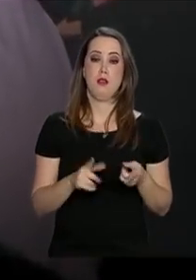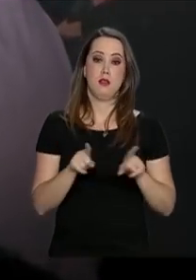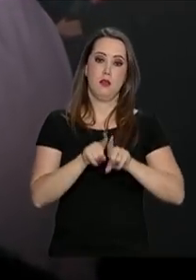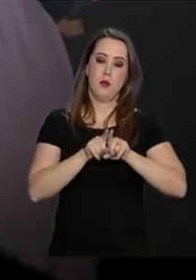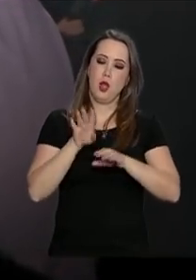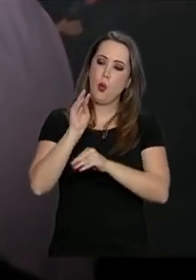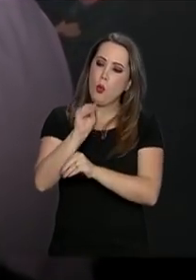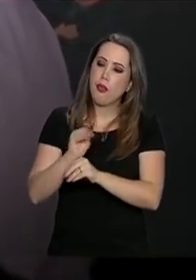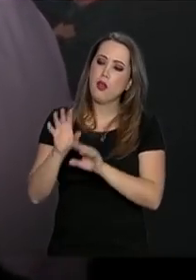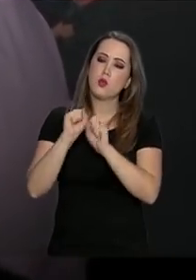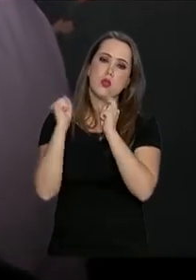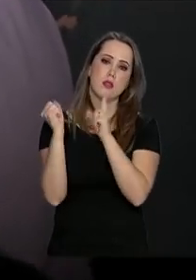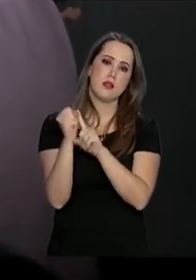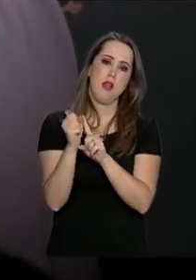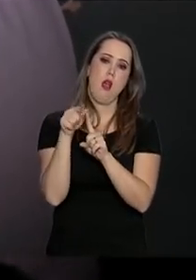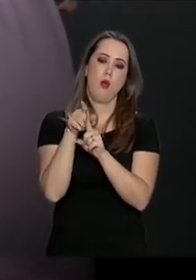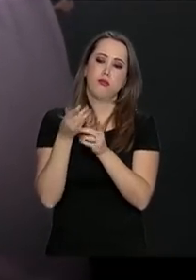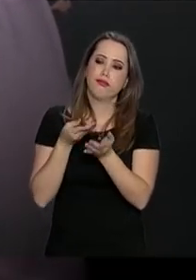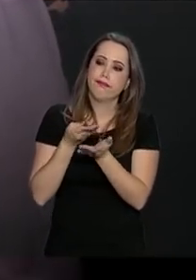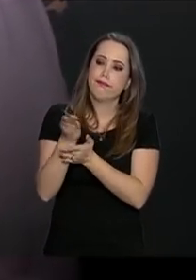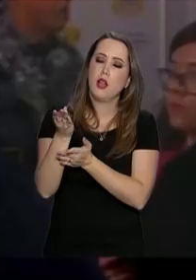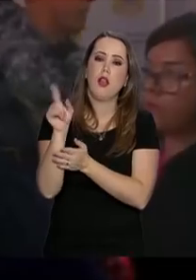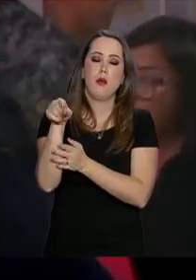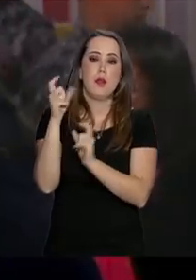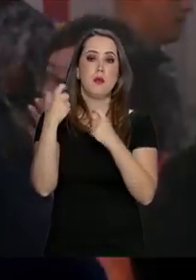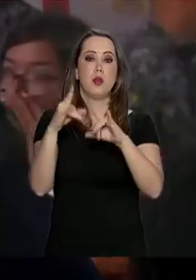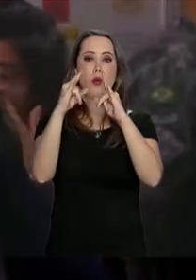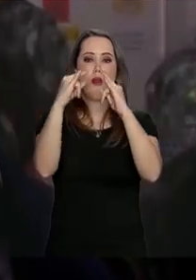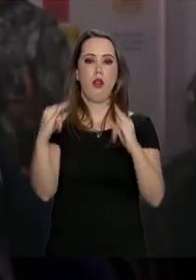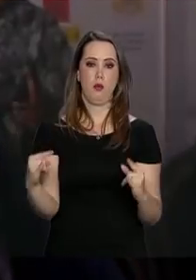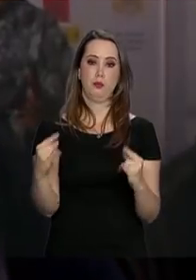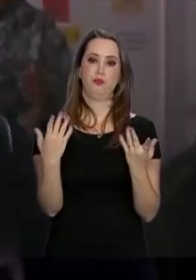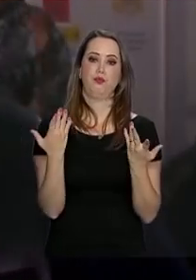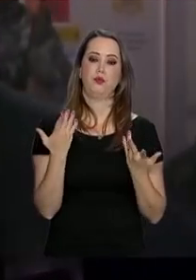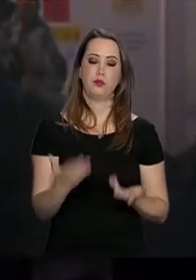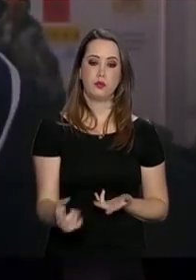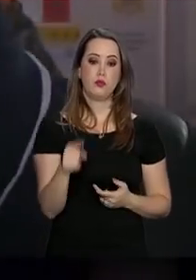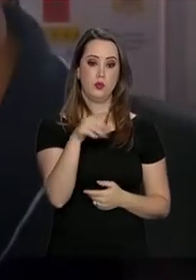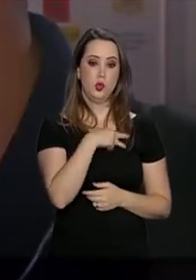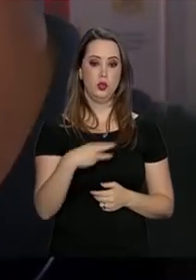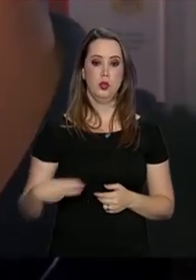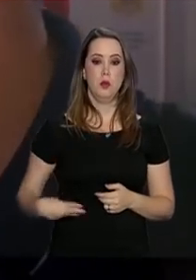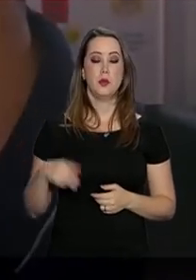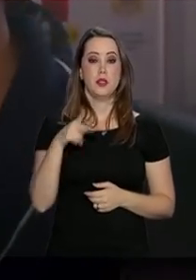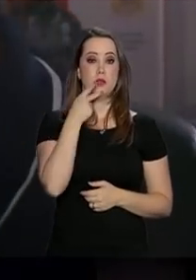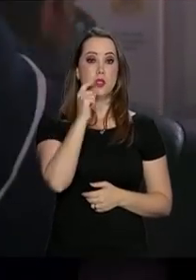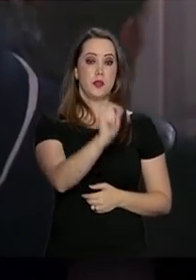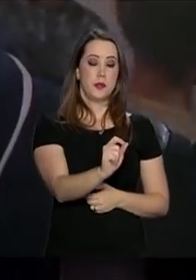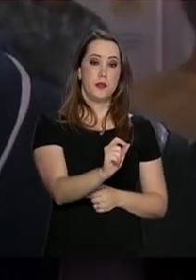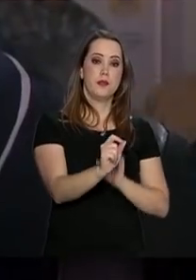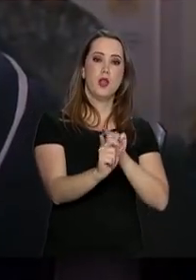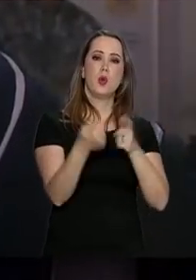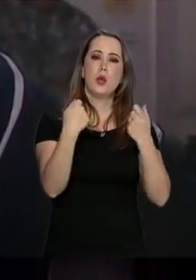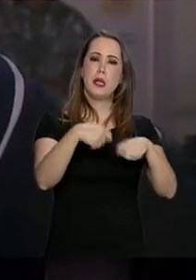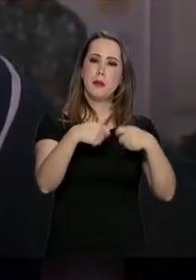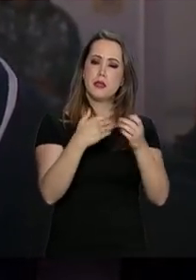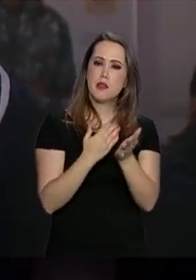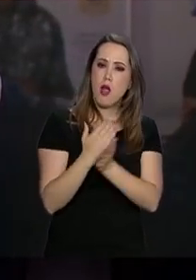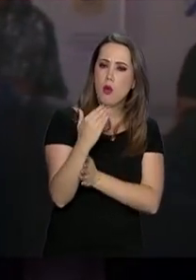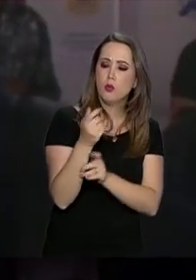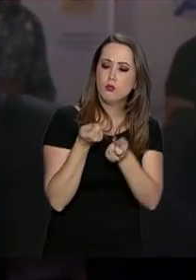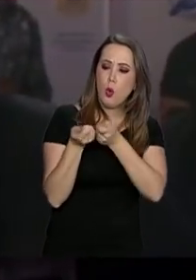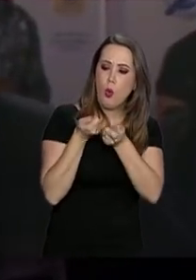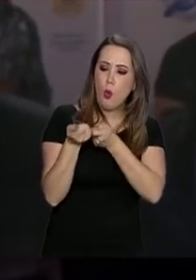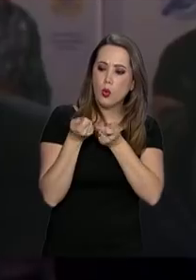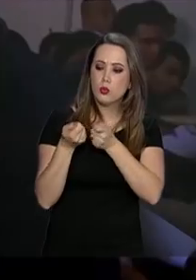acesso à assistência social e encaminhamento para abrigos. O ministro da Controladoria Geral da União falou que é preciso manter um controle